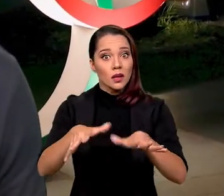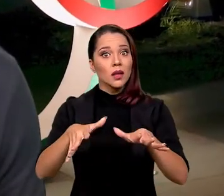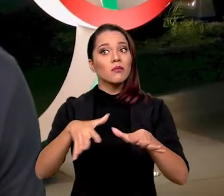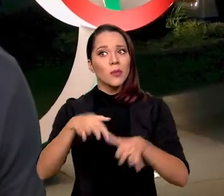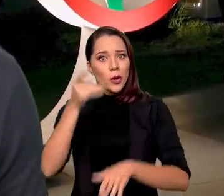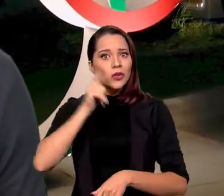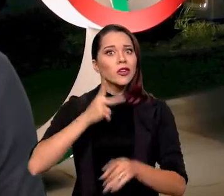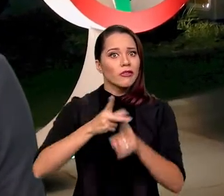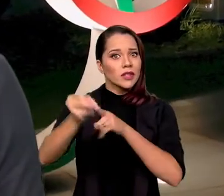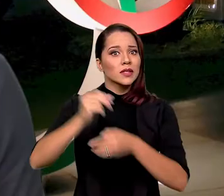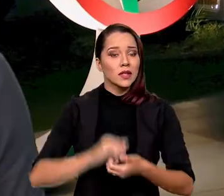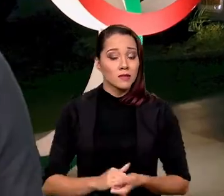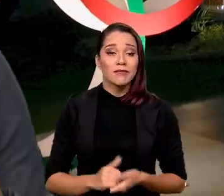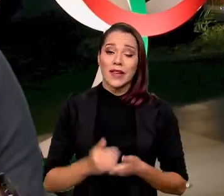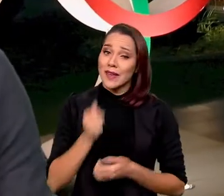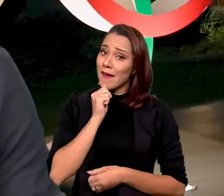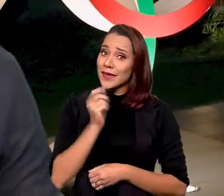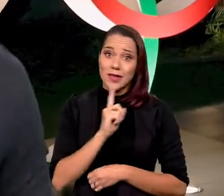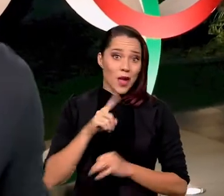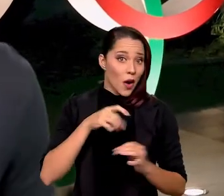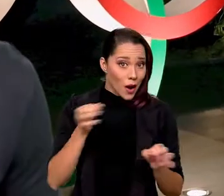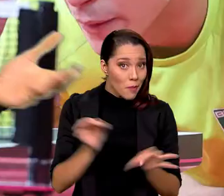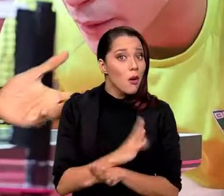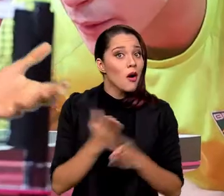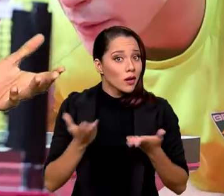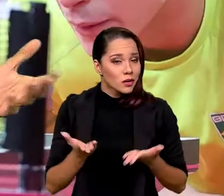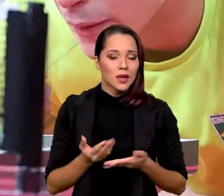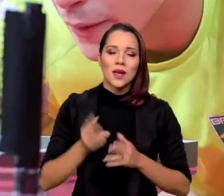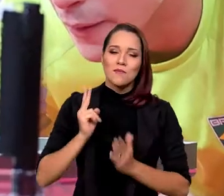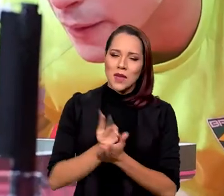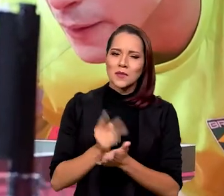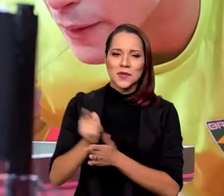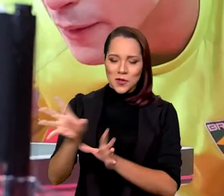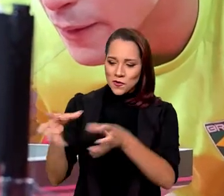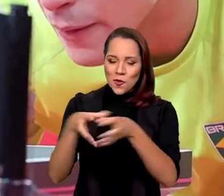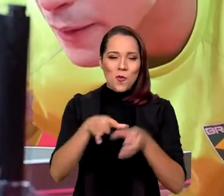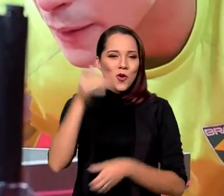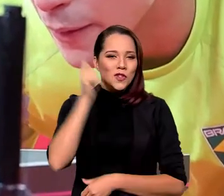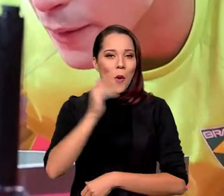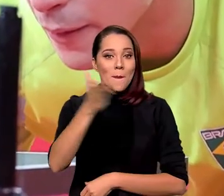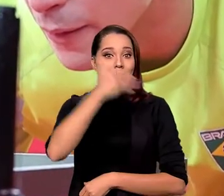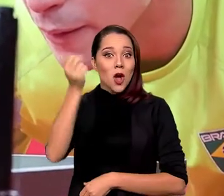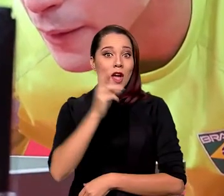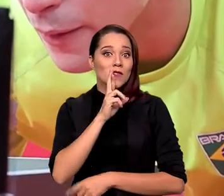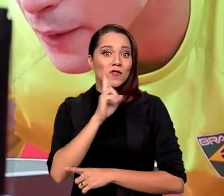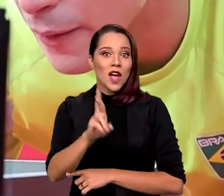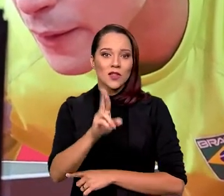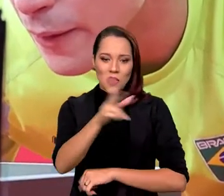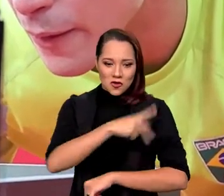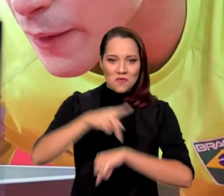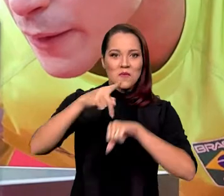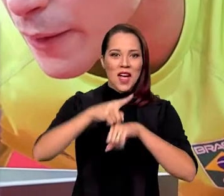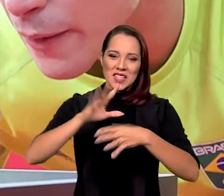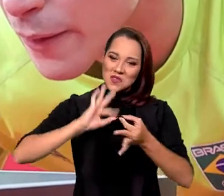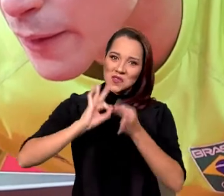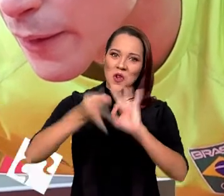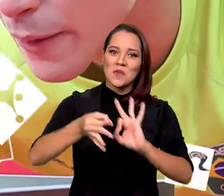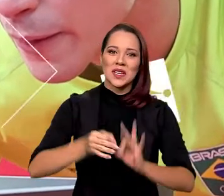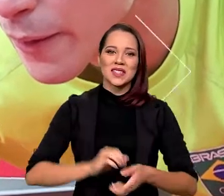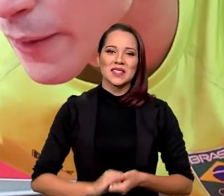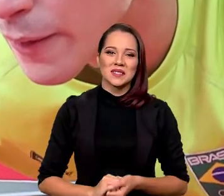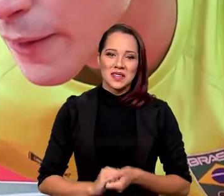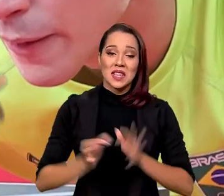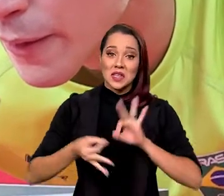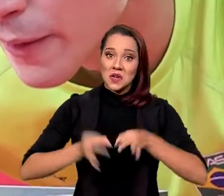para ser superada. E que ainda não acabou, hein? Mesmo assim, esses caras conseguiram o melhor resultado de um país em Jogos